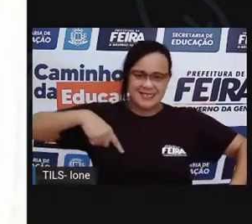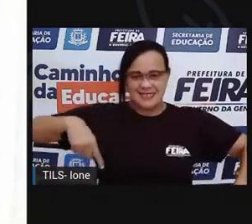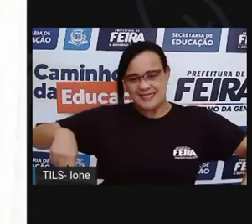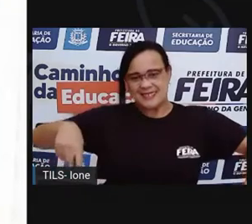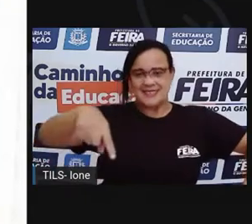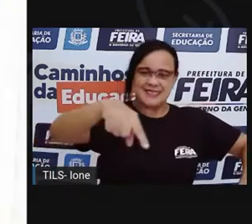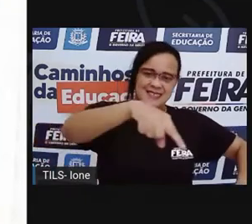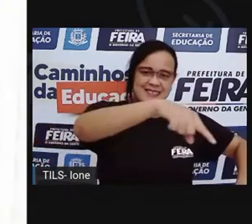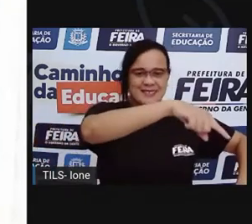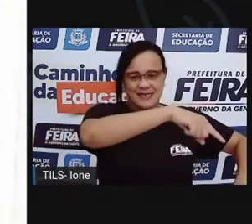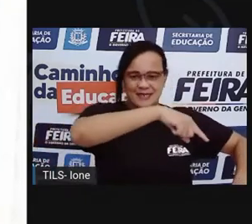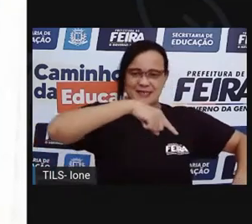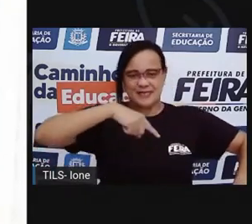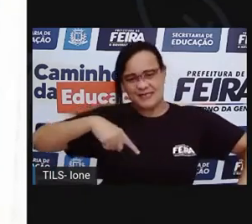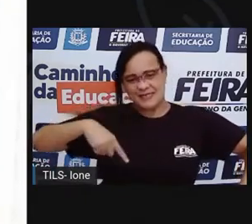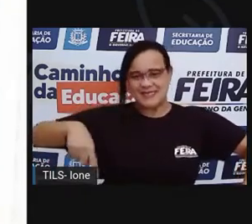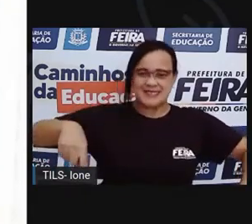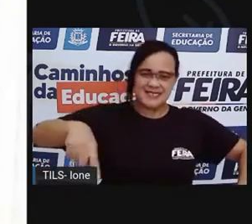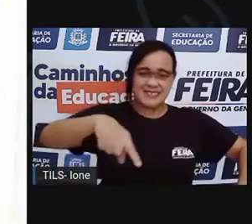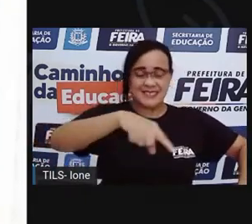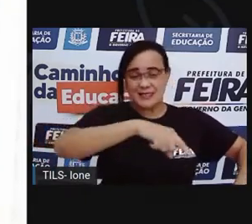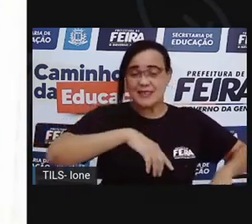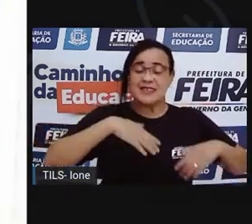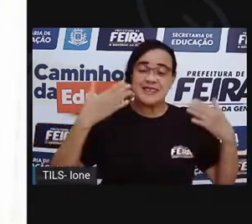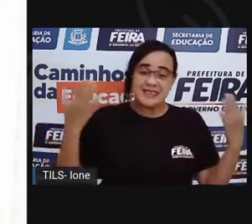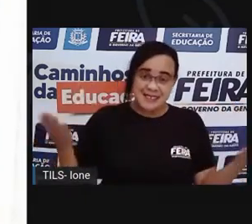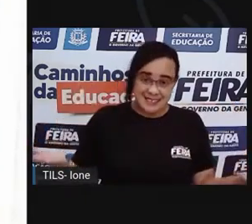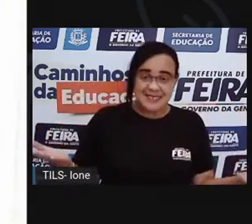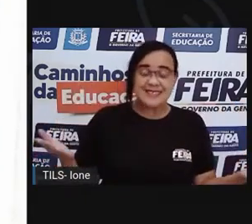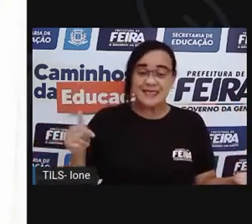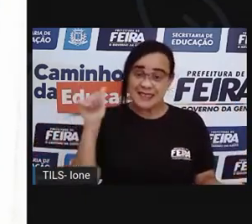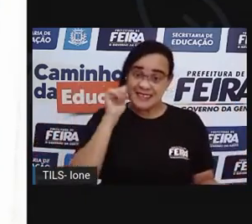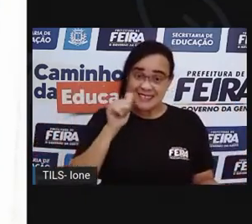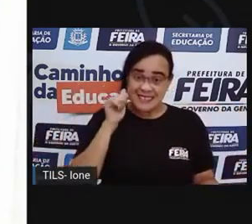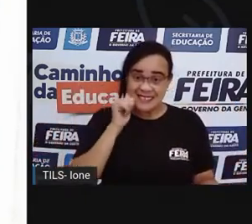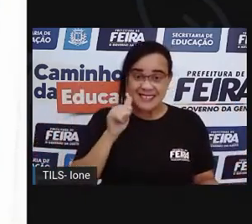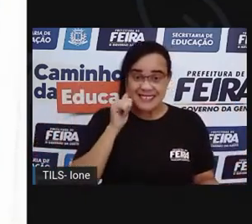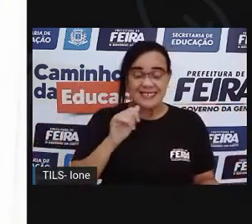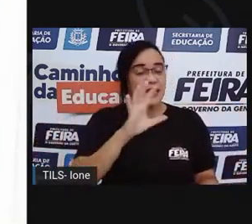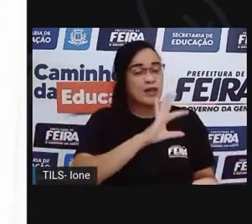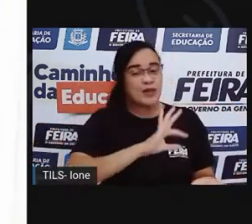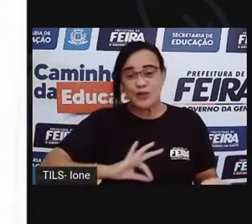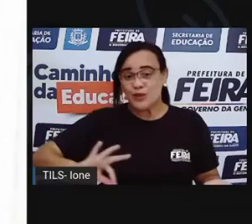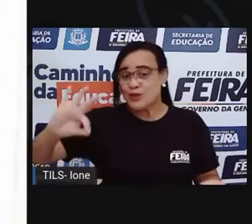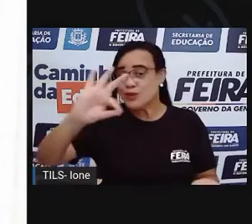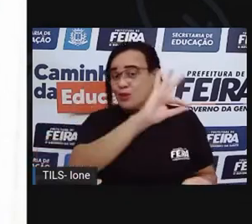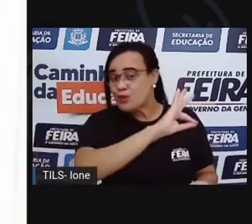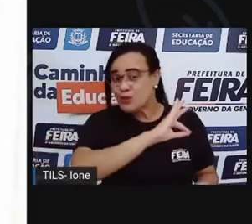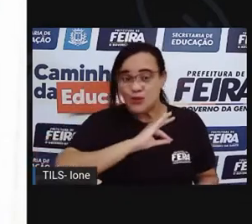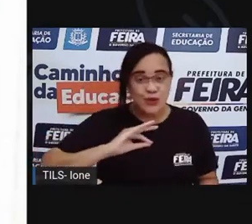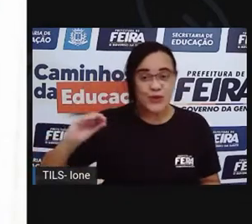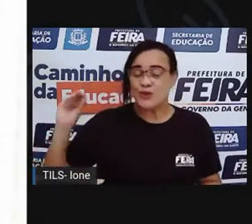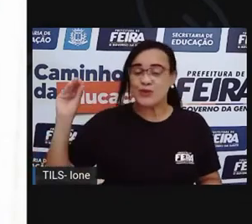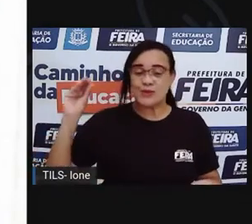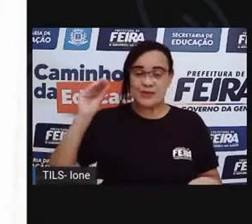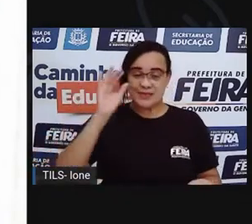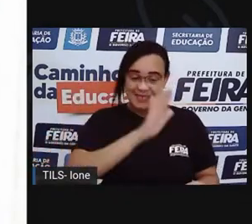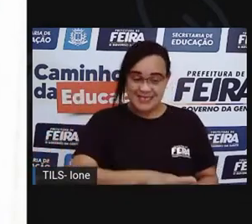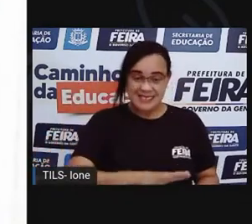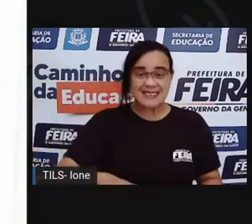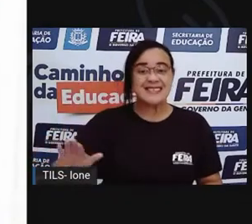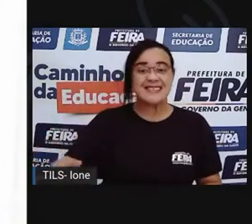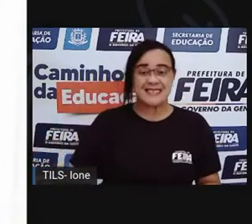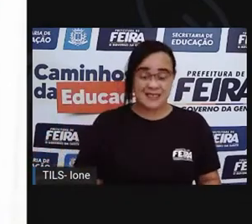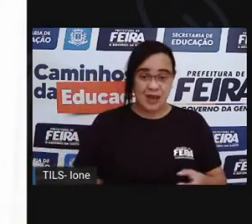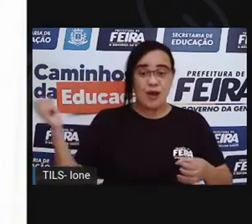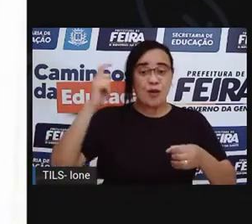e meia, vamos dar. E assim, Cecília e todas as crianças do mundo voltaram a ter